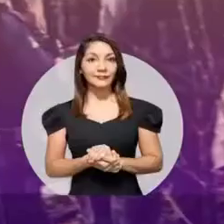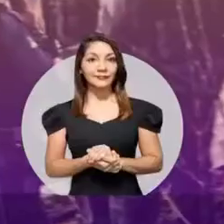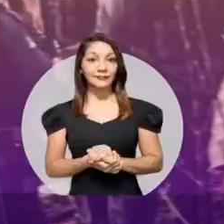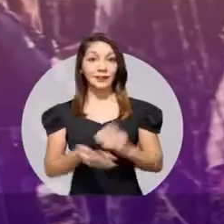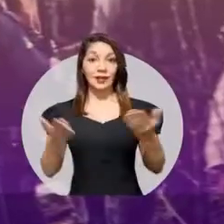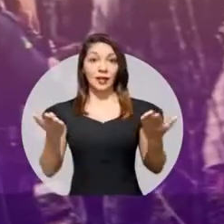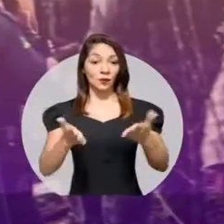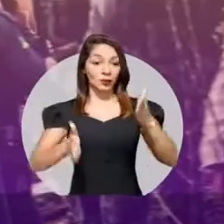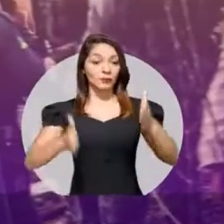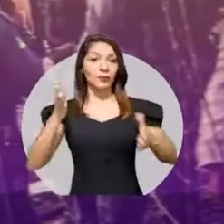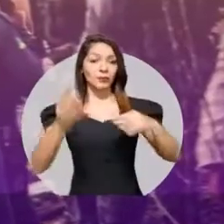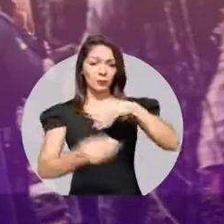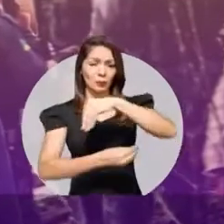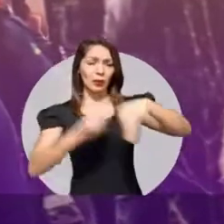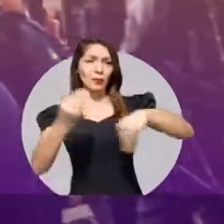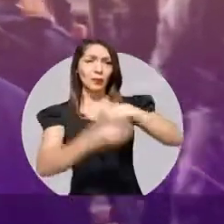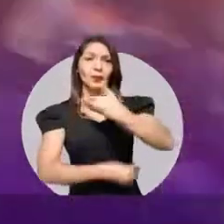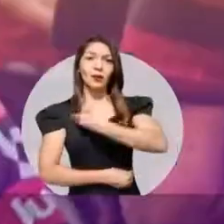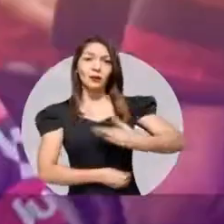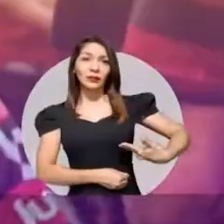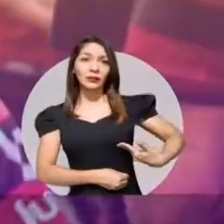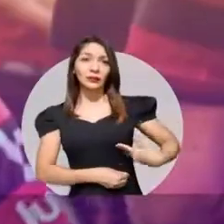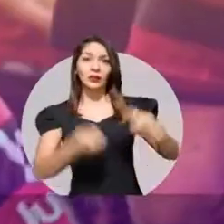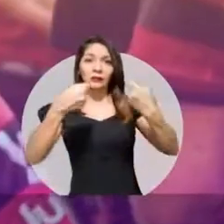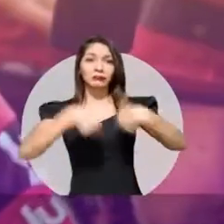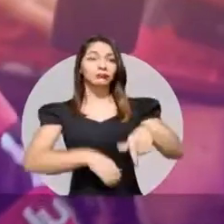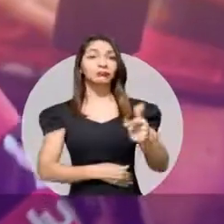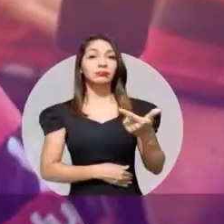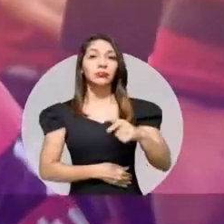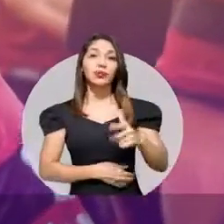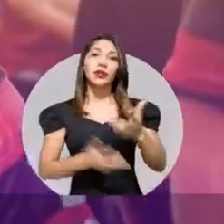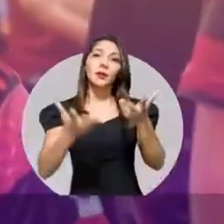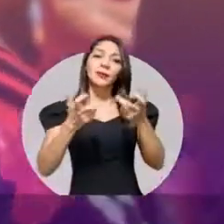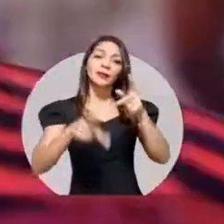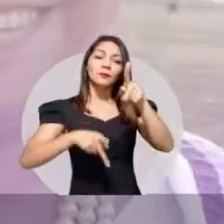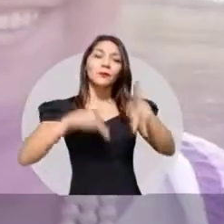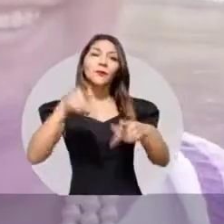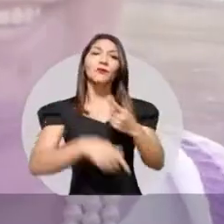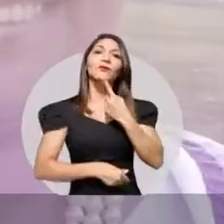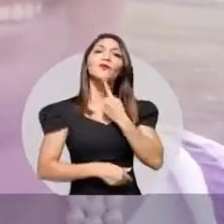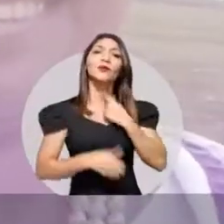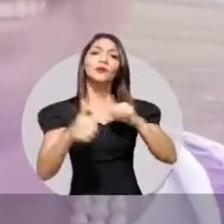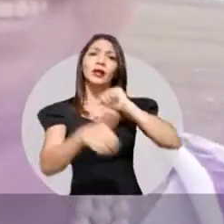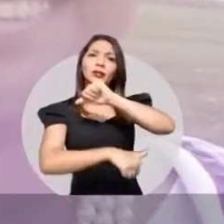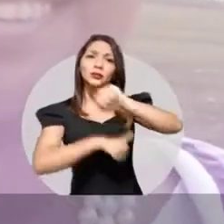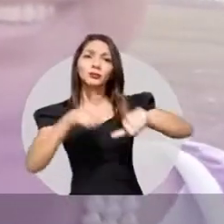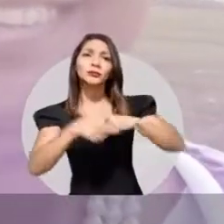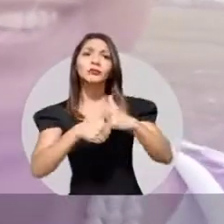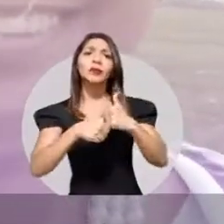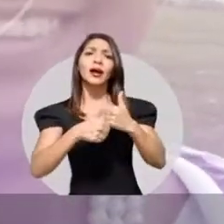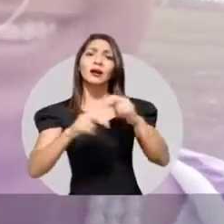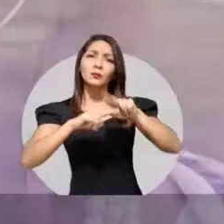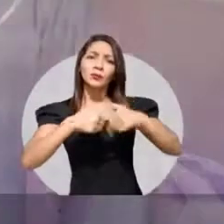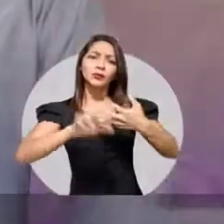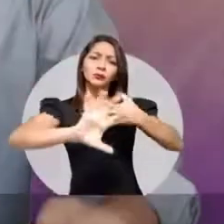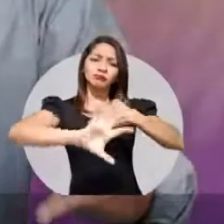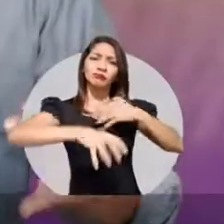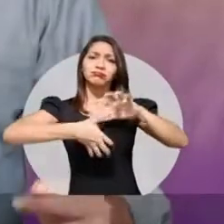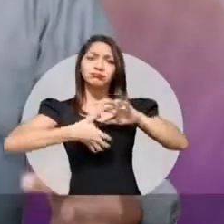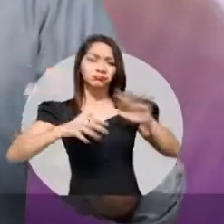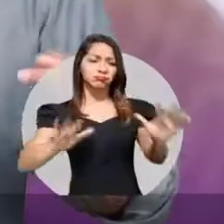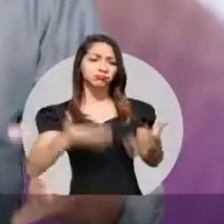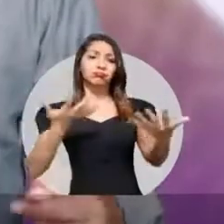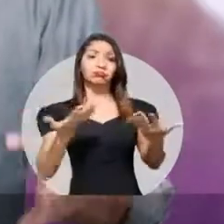No meio de tanto descaso e incompetência, o que nos motiva é esse sentimento de mudança que emana do povo.